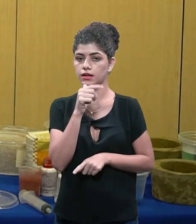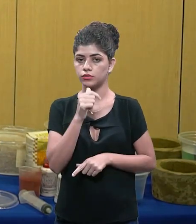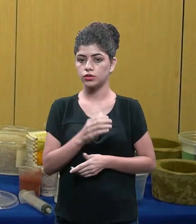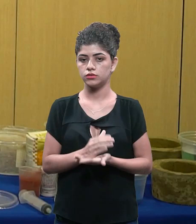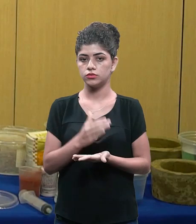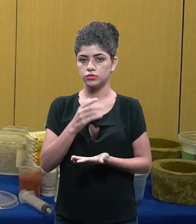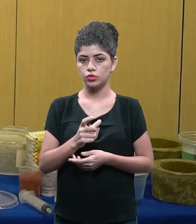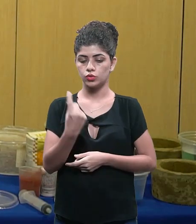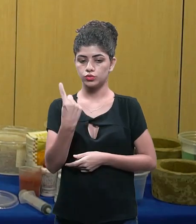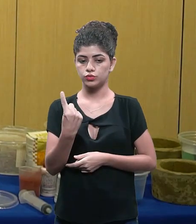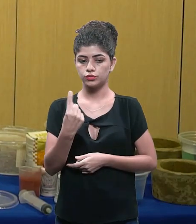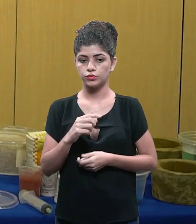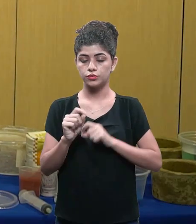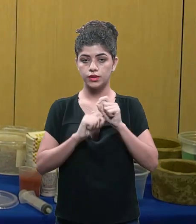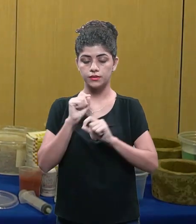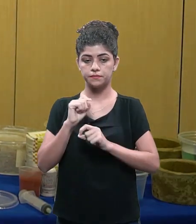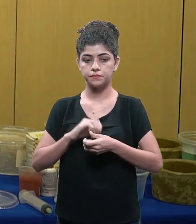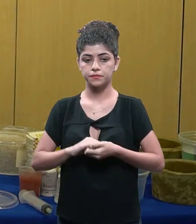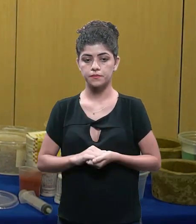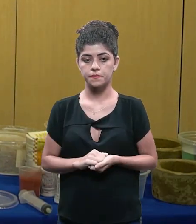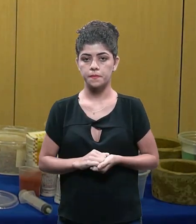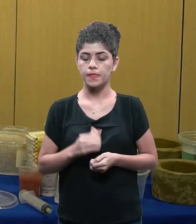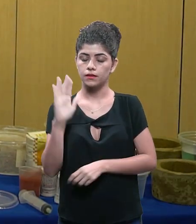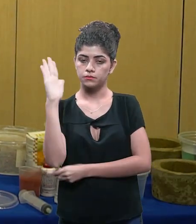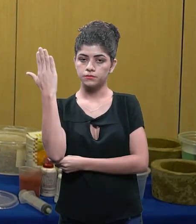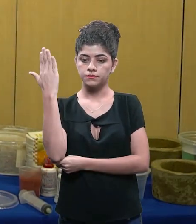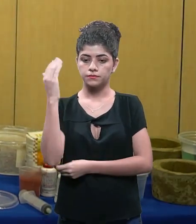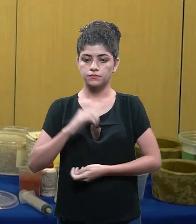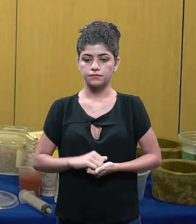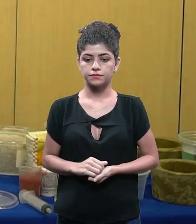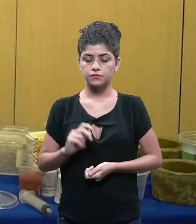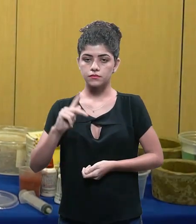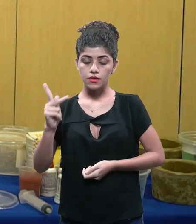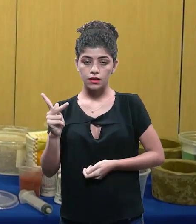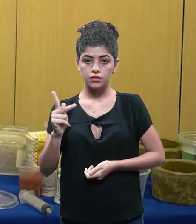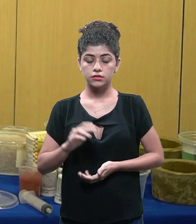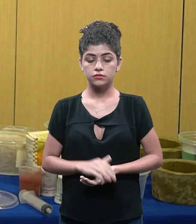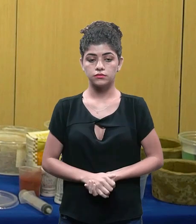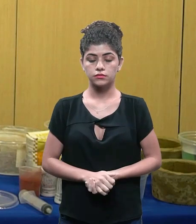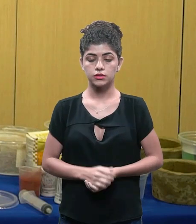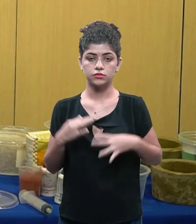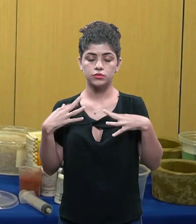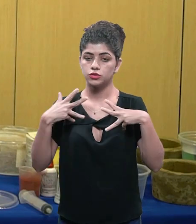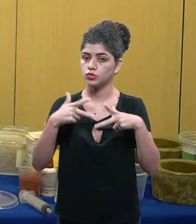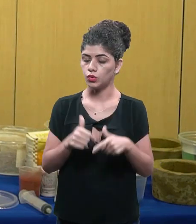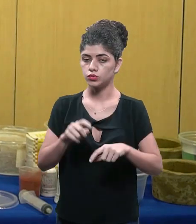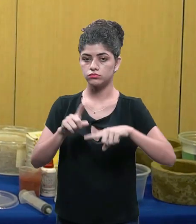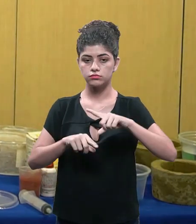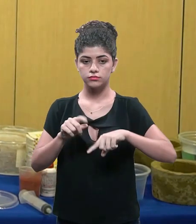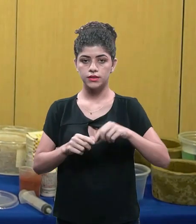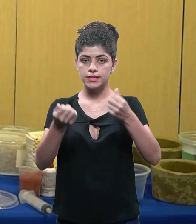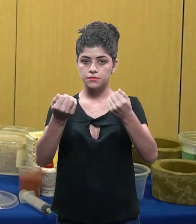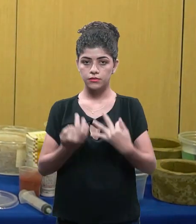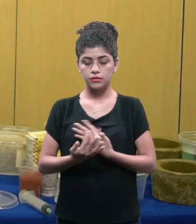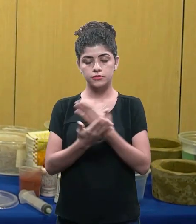um pote de água para questão de quem da madeira certo então é essa daqui estão